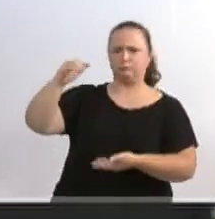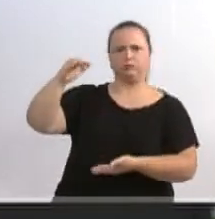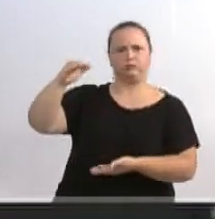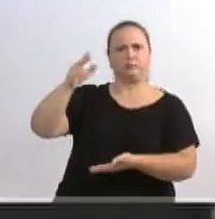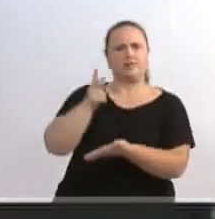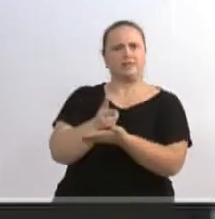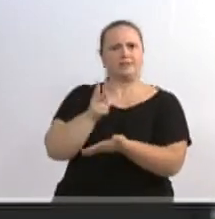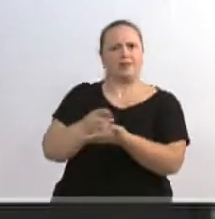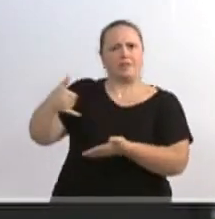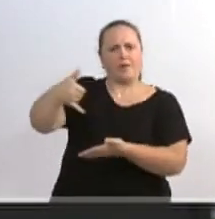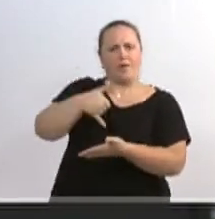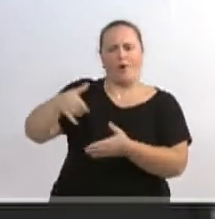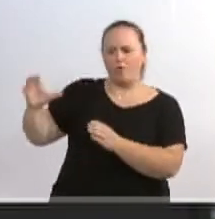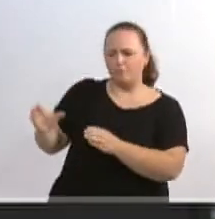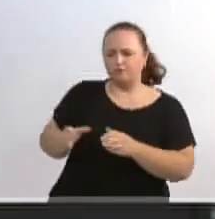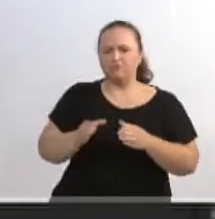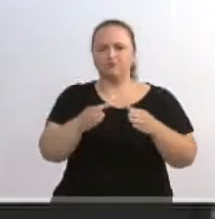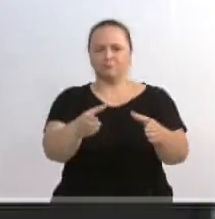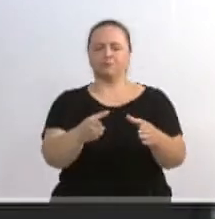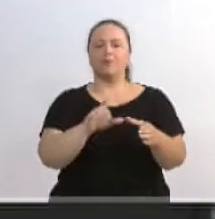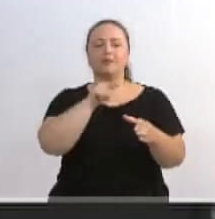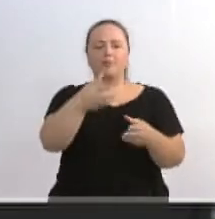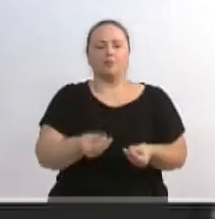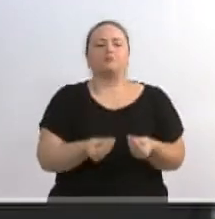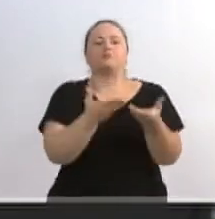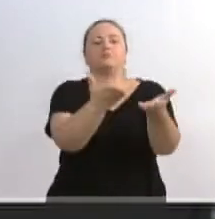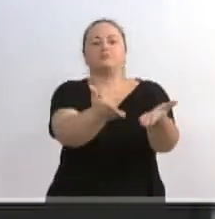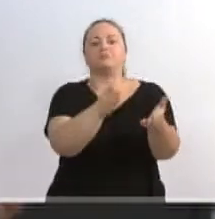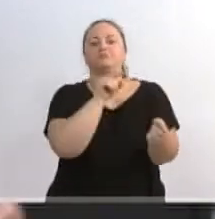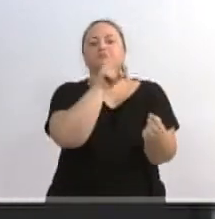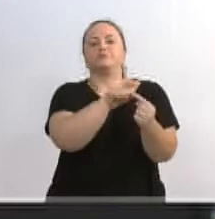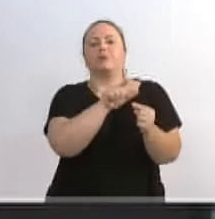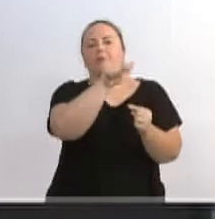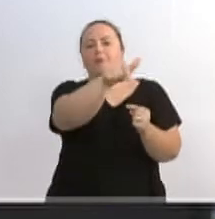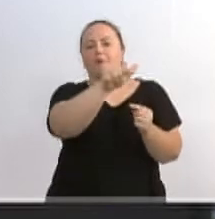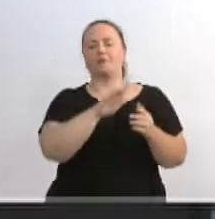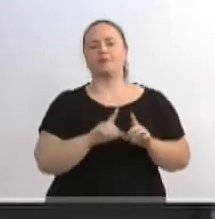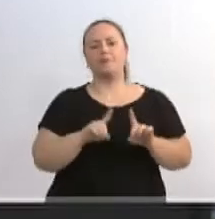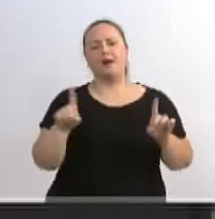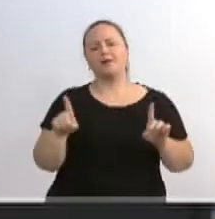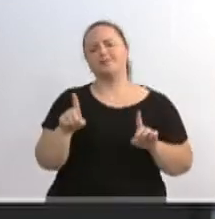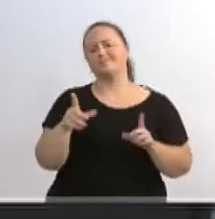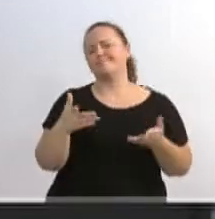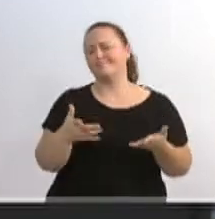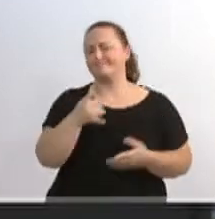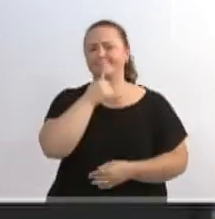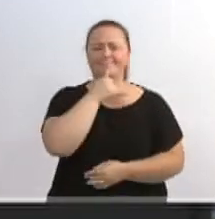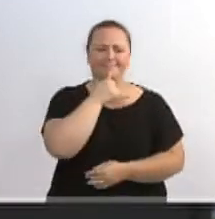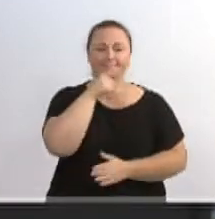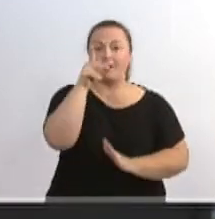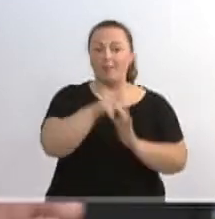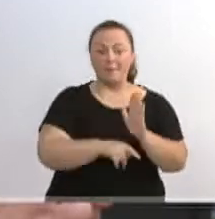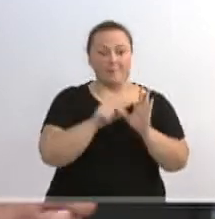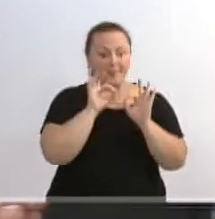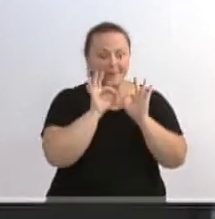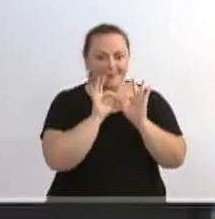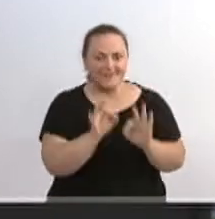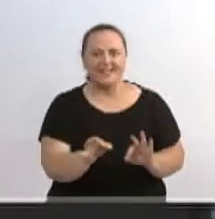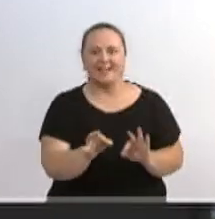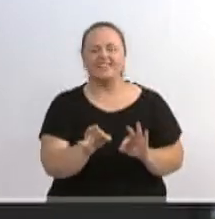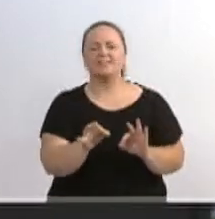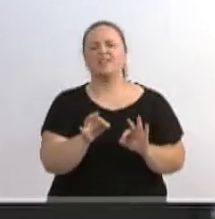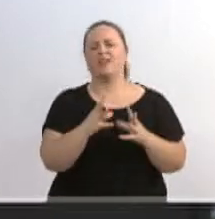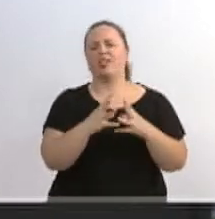para que fosse coletado nas escolas e depois fosse dado o destino. Infelizmente, como todo projeto bom, quando vai pelo meio do poder público,